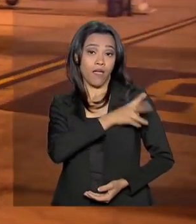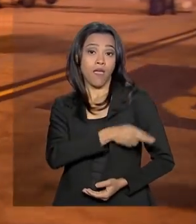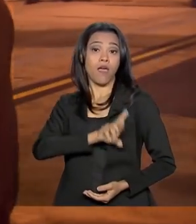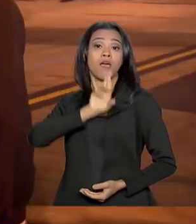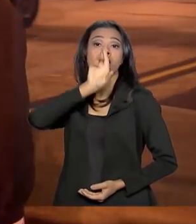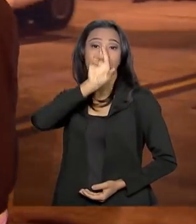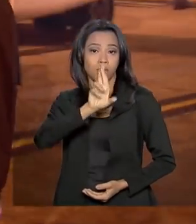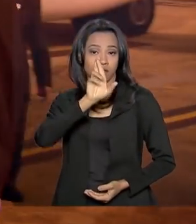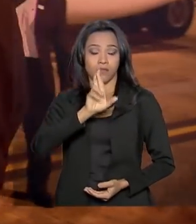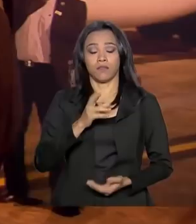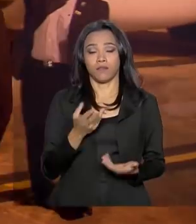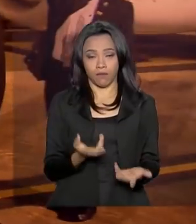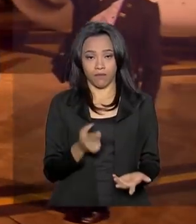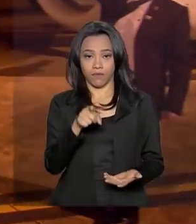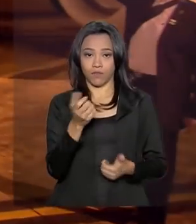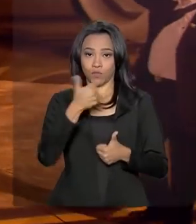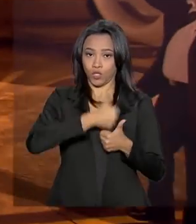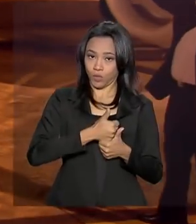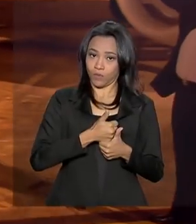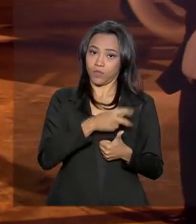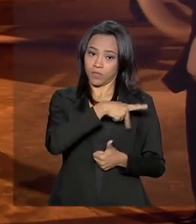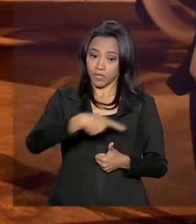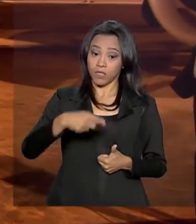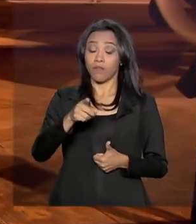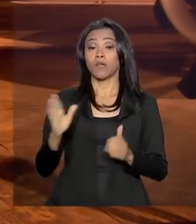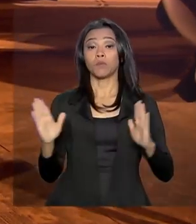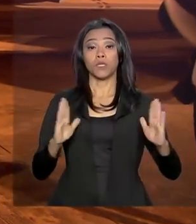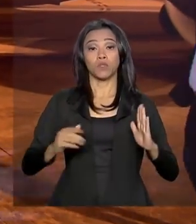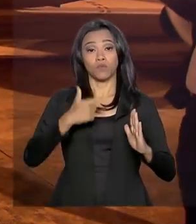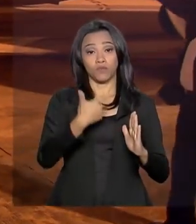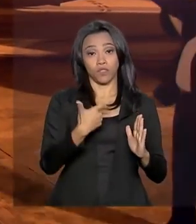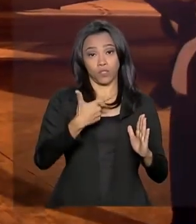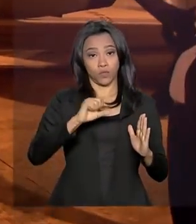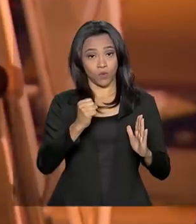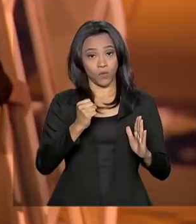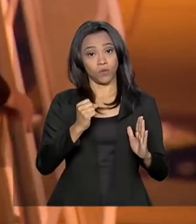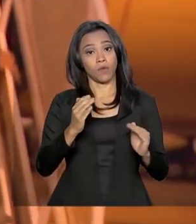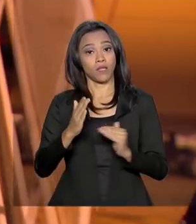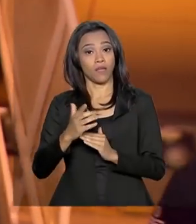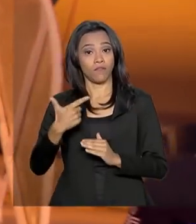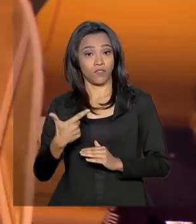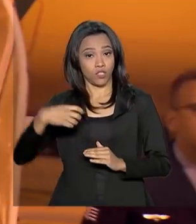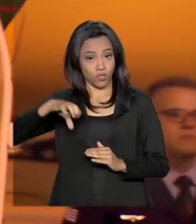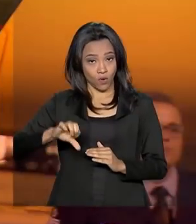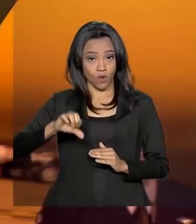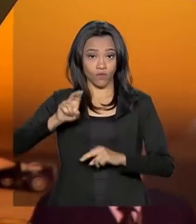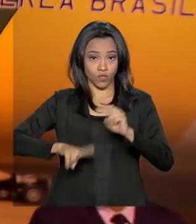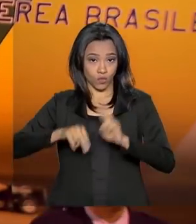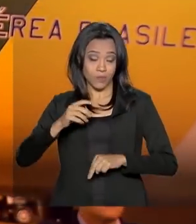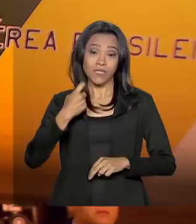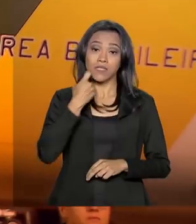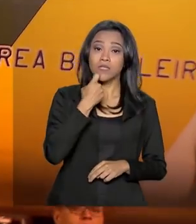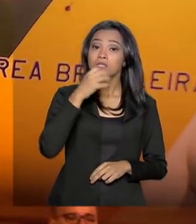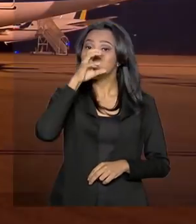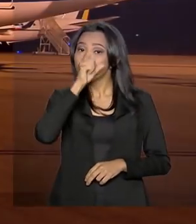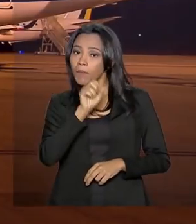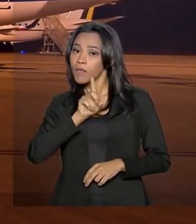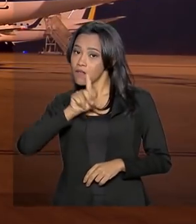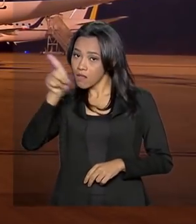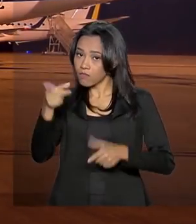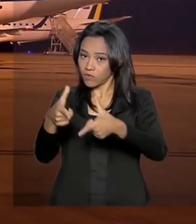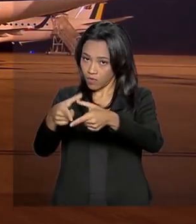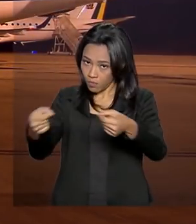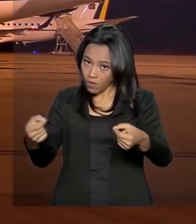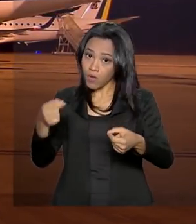cúpula do G20 será realizada nos dias 28 e 29 de junho, sexta e sábado. Lá, os líderes